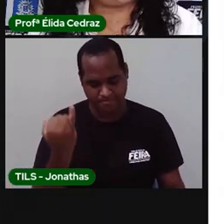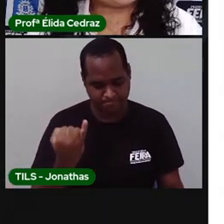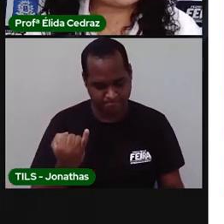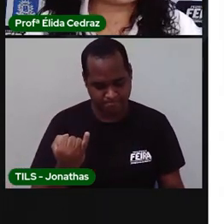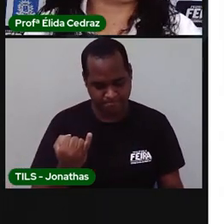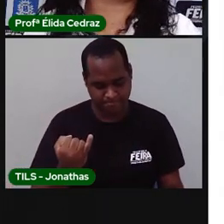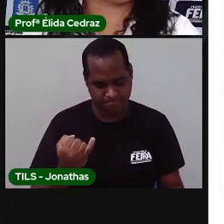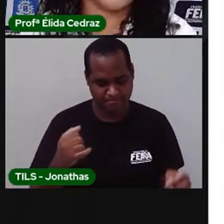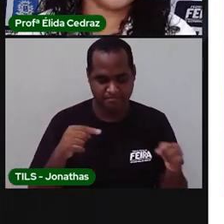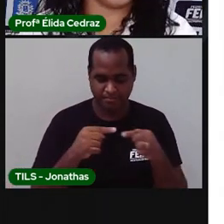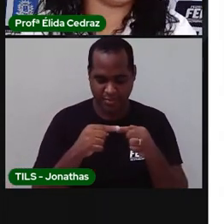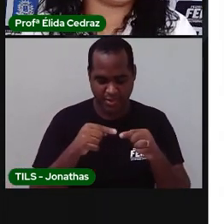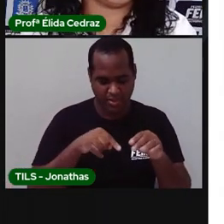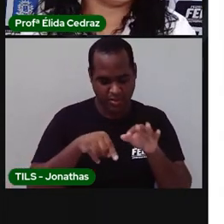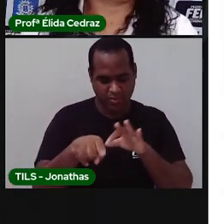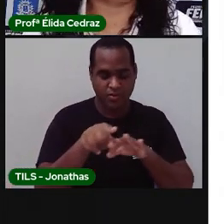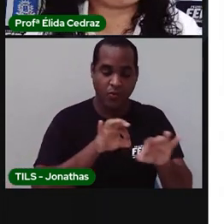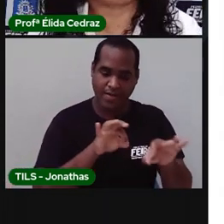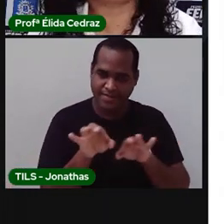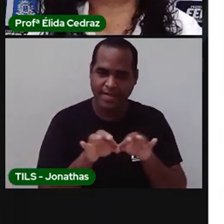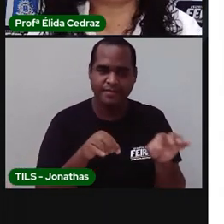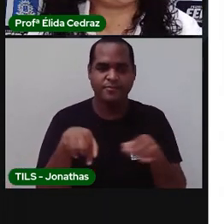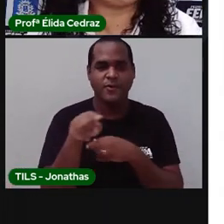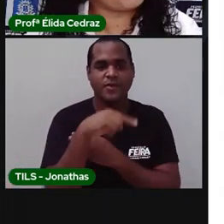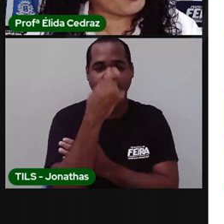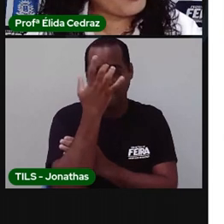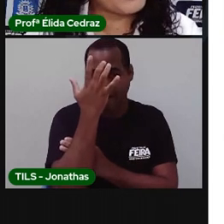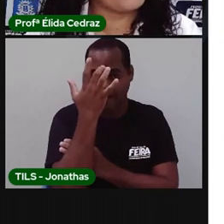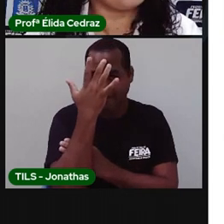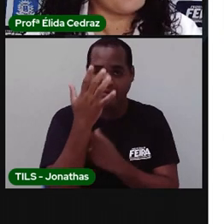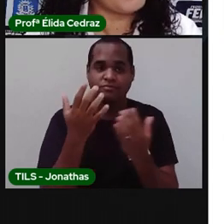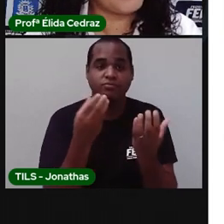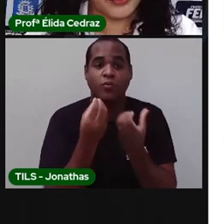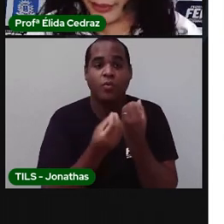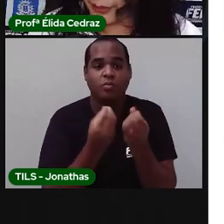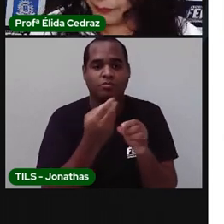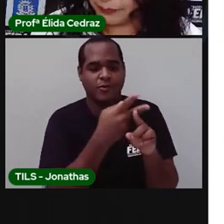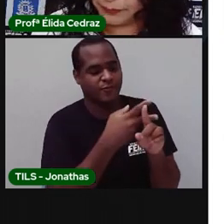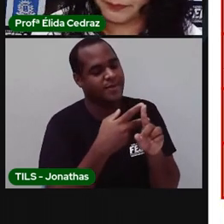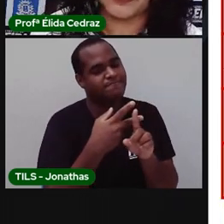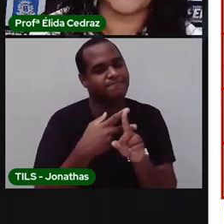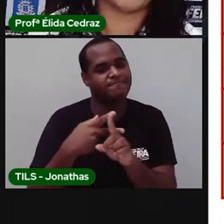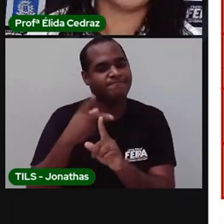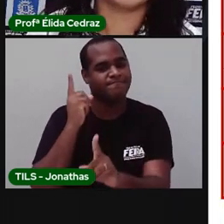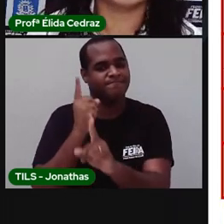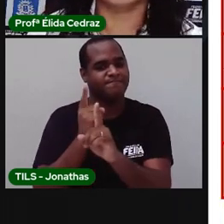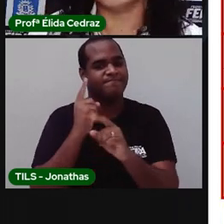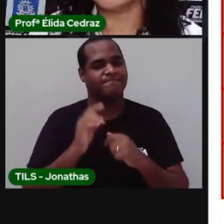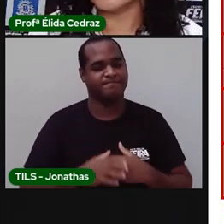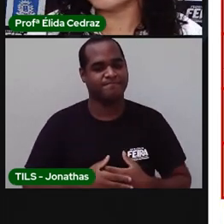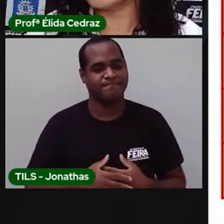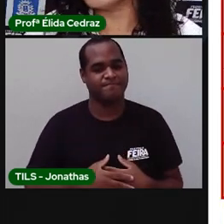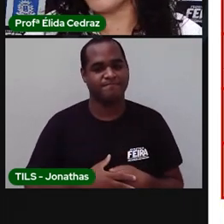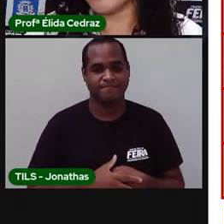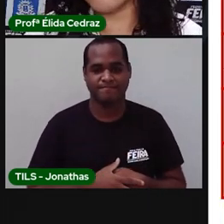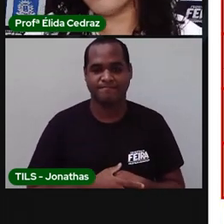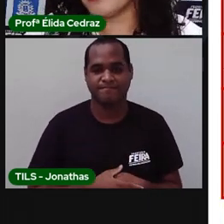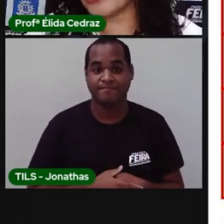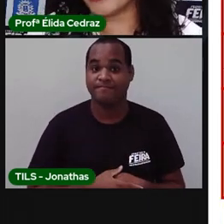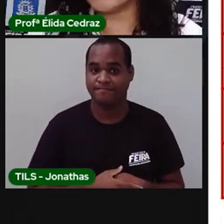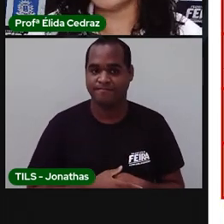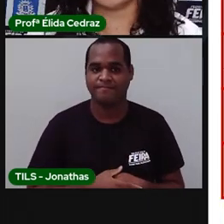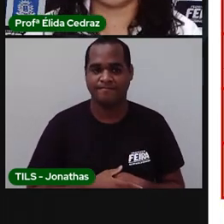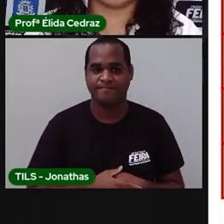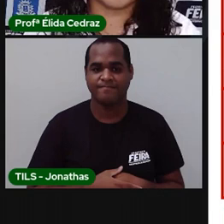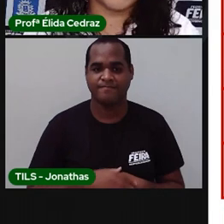para organizar e facilitar na hora da gente procurar alguma coisa. A